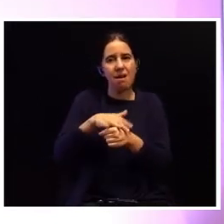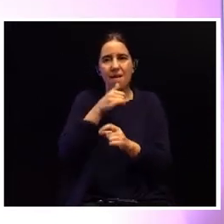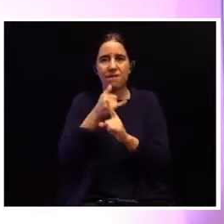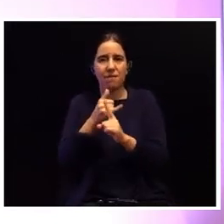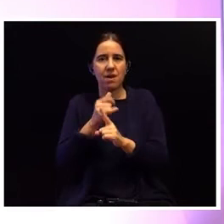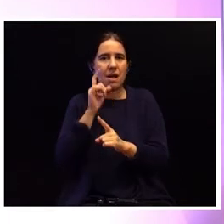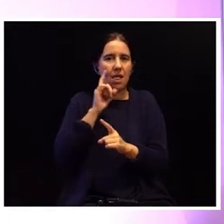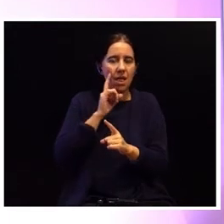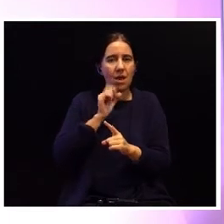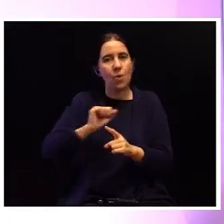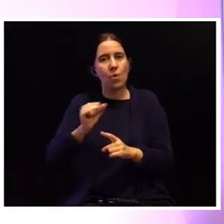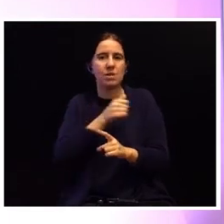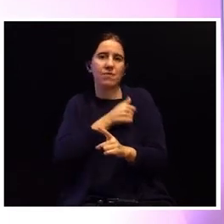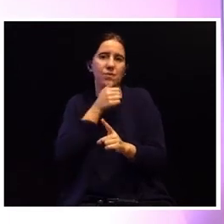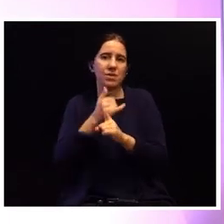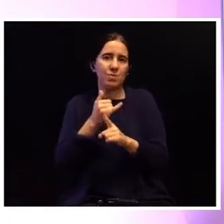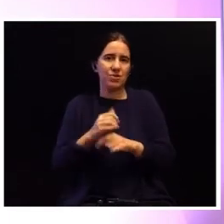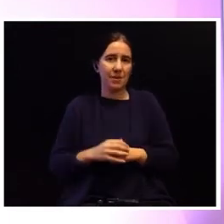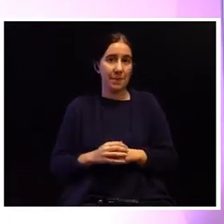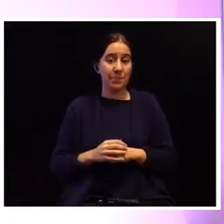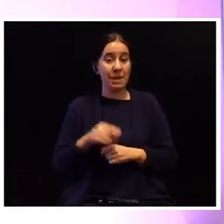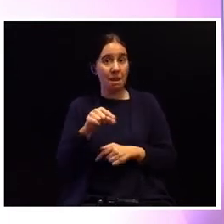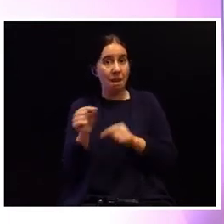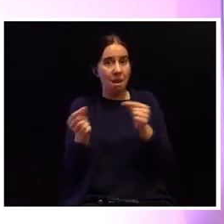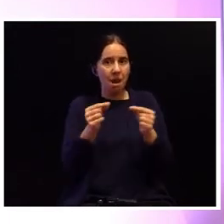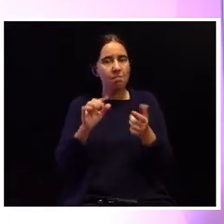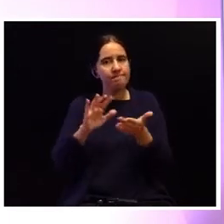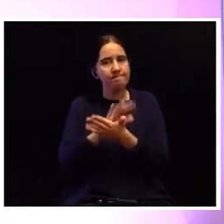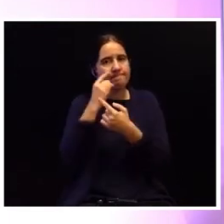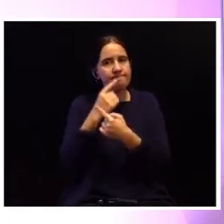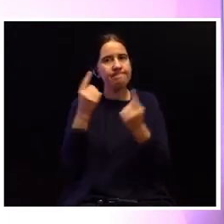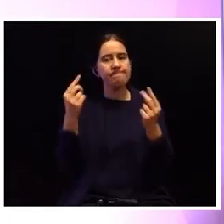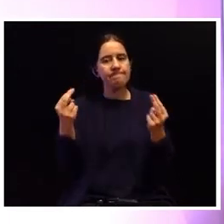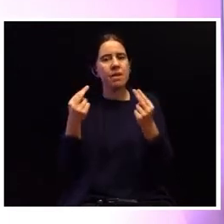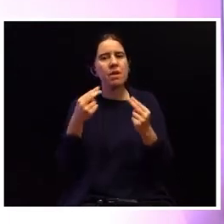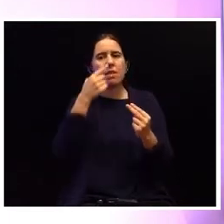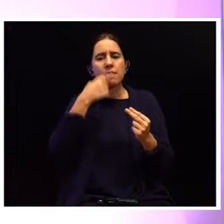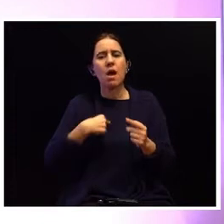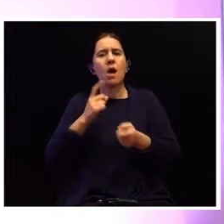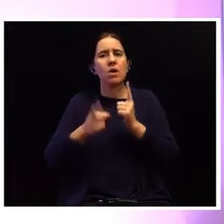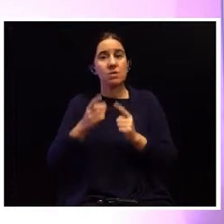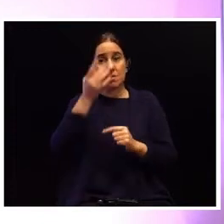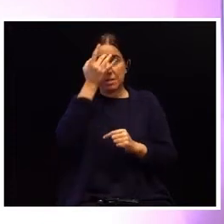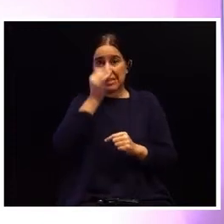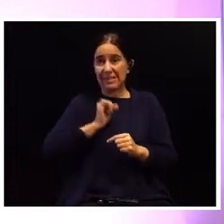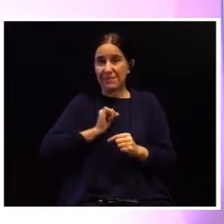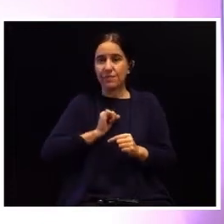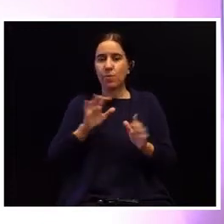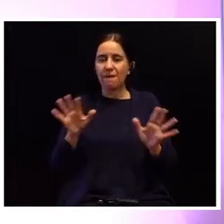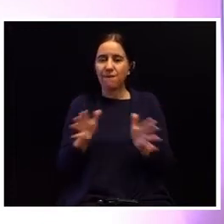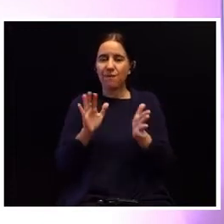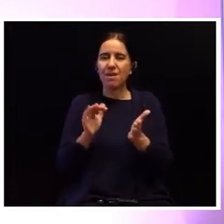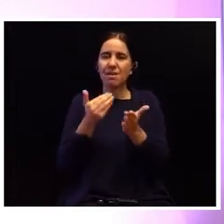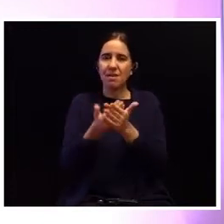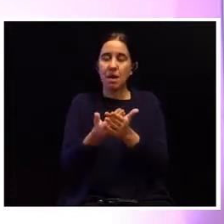contra mulheres e violência doméstica. E esse debate mediatizado acerca do que falha tem sido, na minha perspectiva, um mobilizador